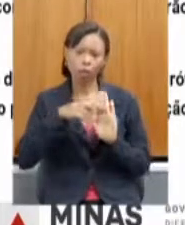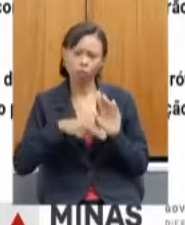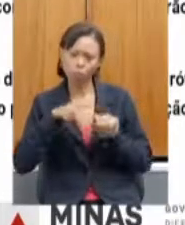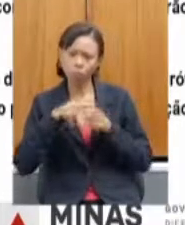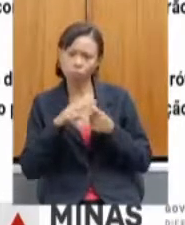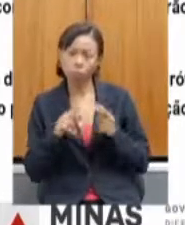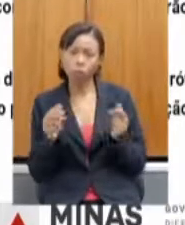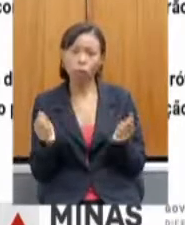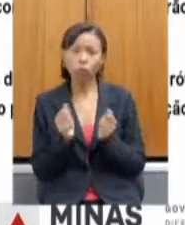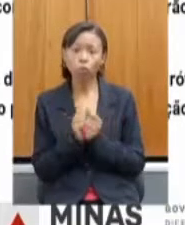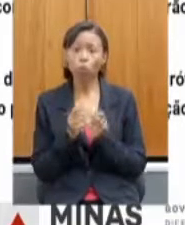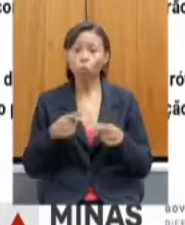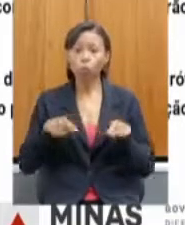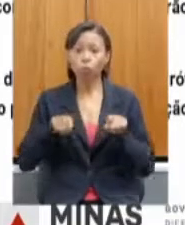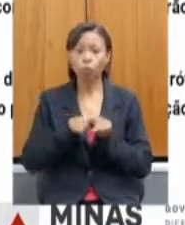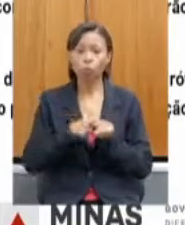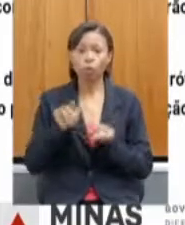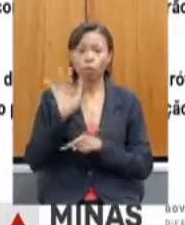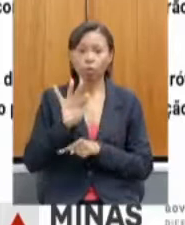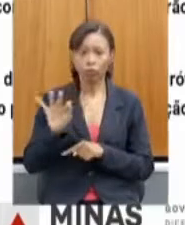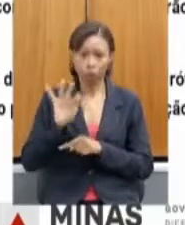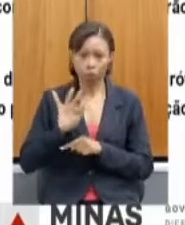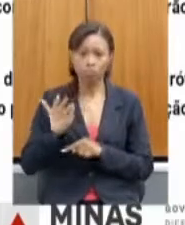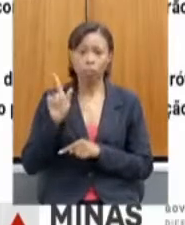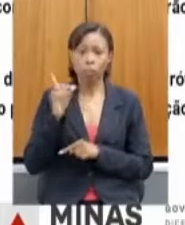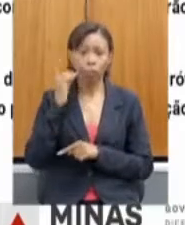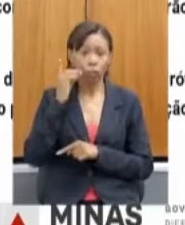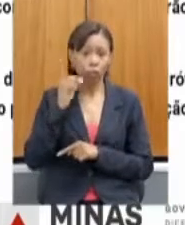parceria com a Faculdade de Direito da UFMG.